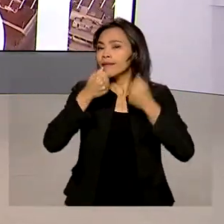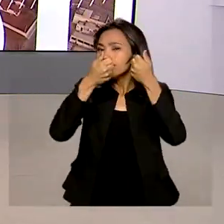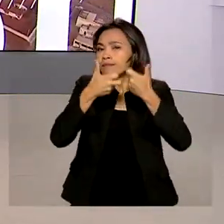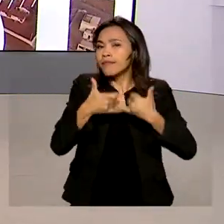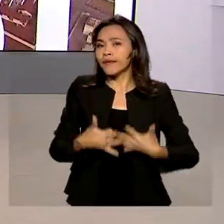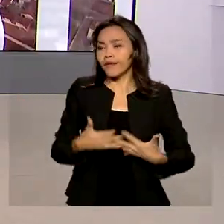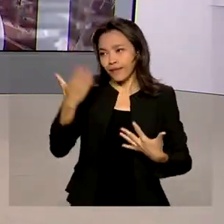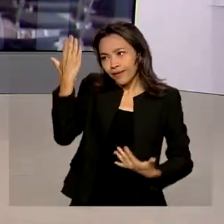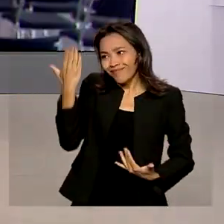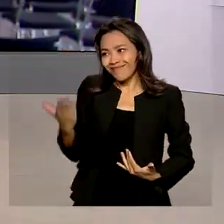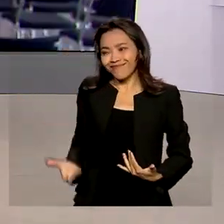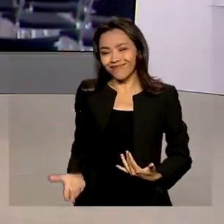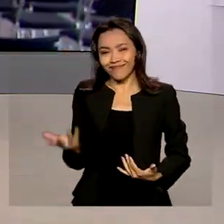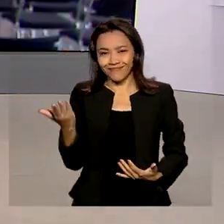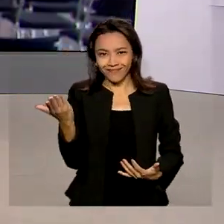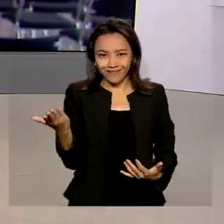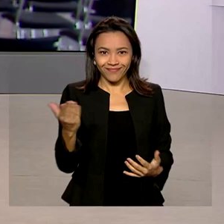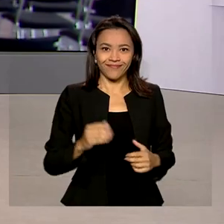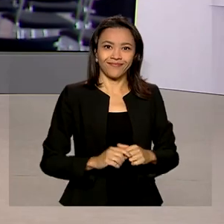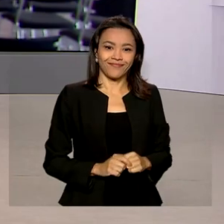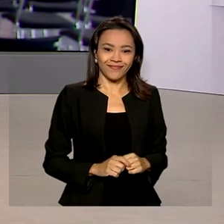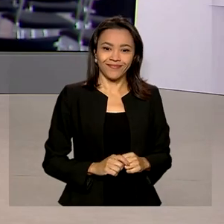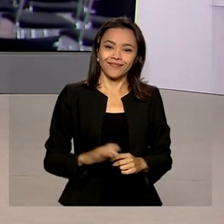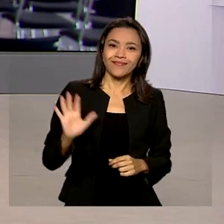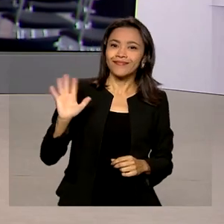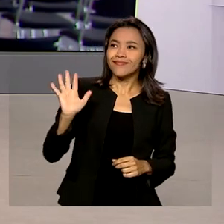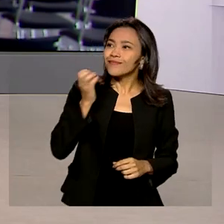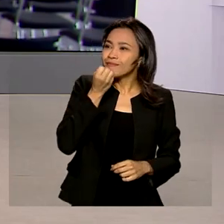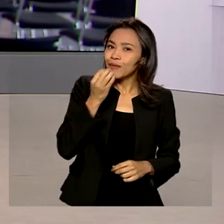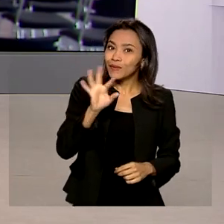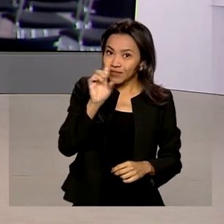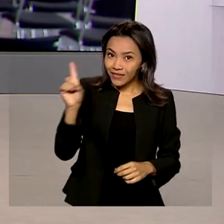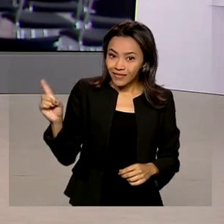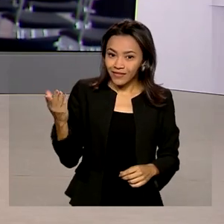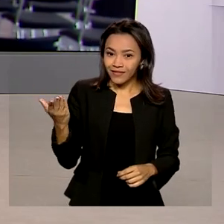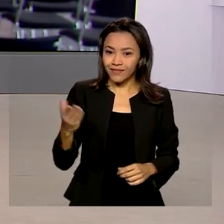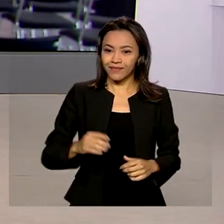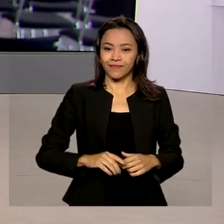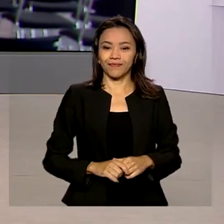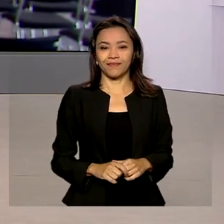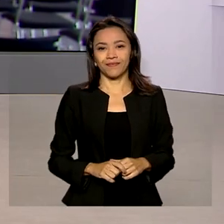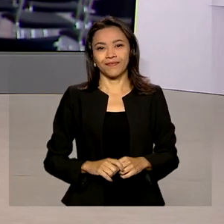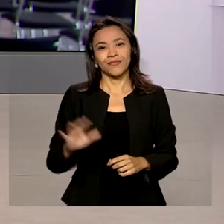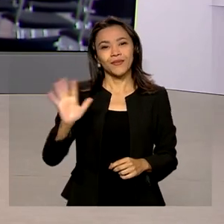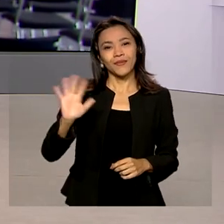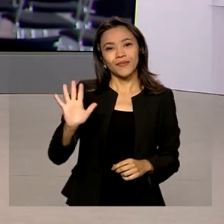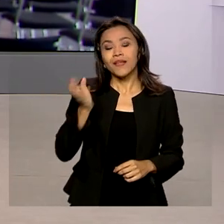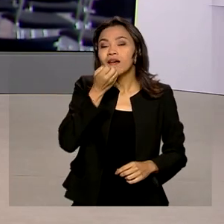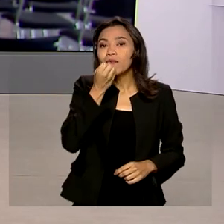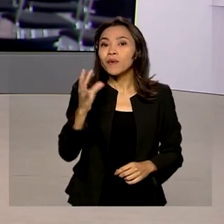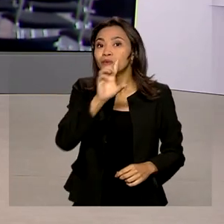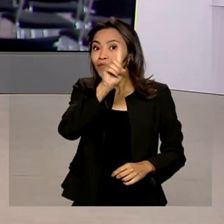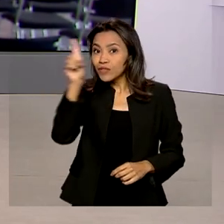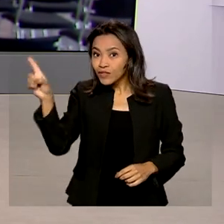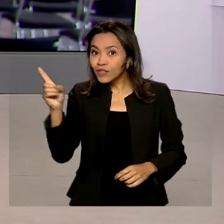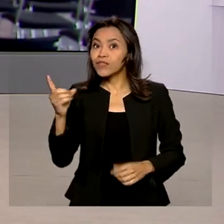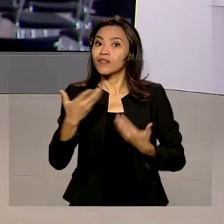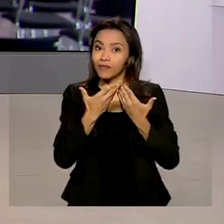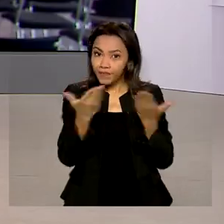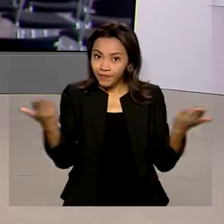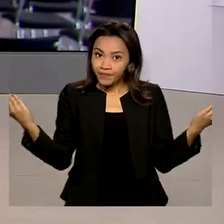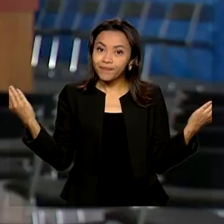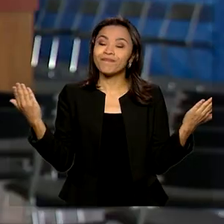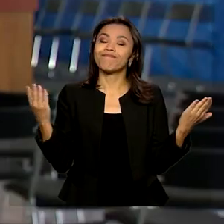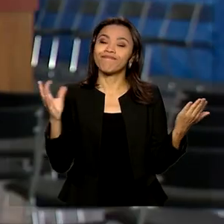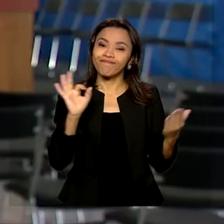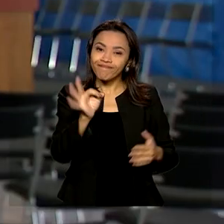pra gente é o repórter Glauco de Queiroz. Glauco, bom dia pra você. Olá, bom dia Natália, bom dia a todos, né, isso